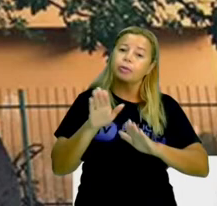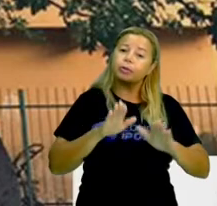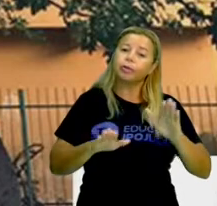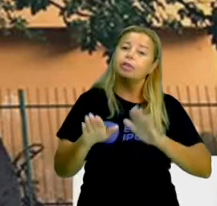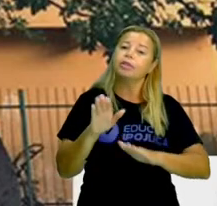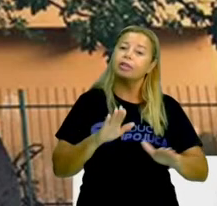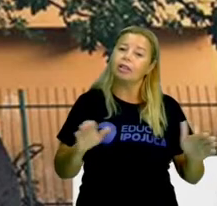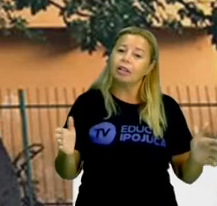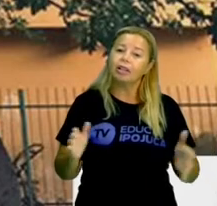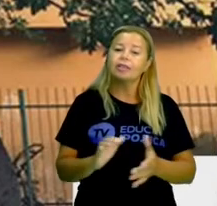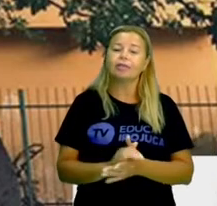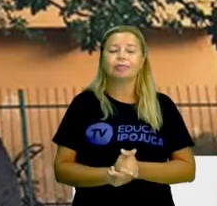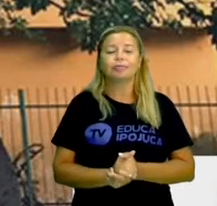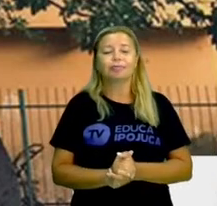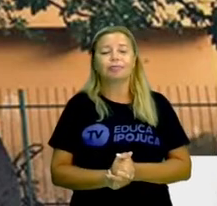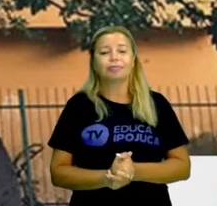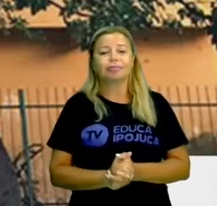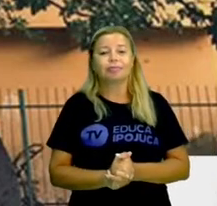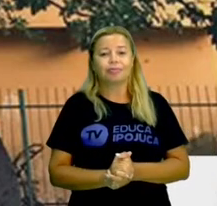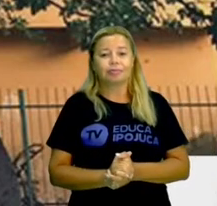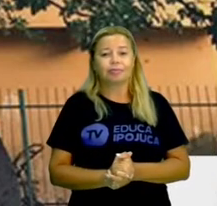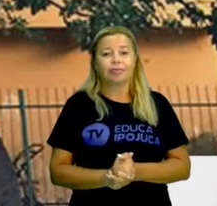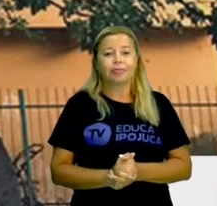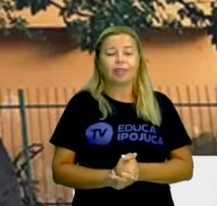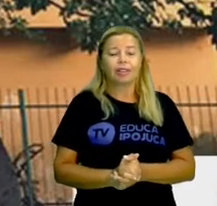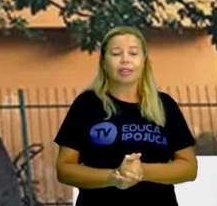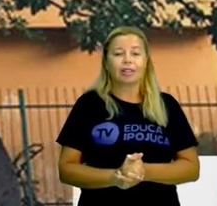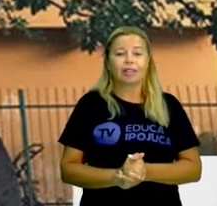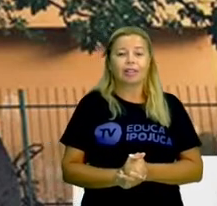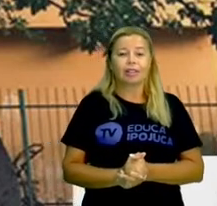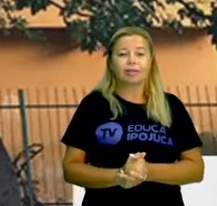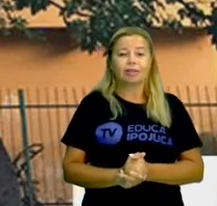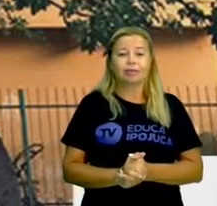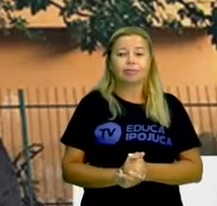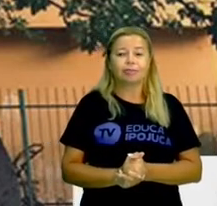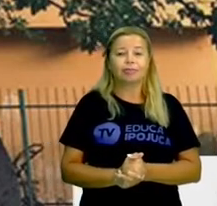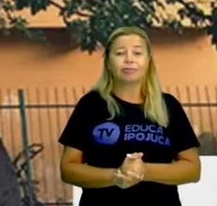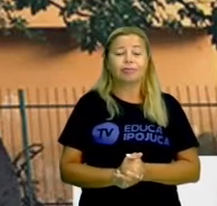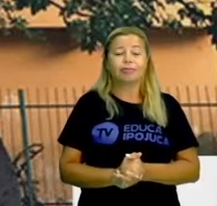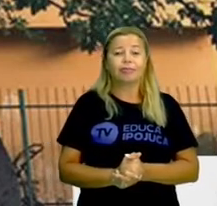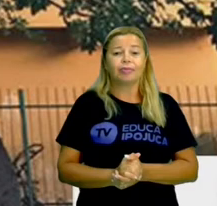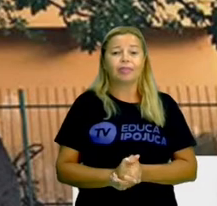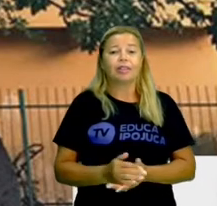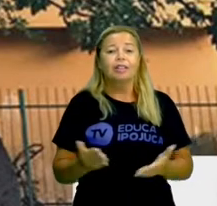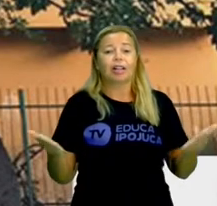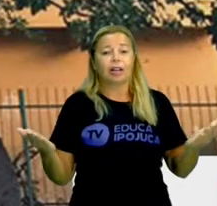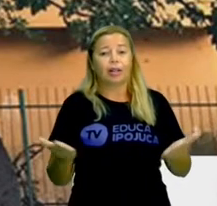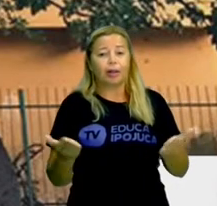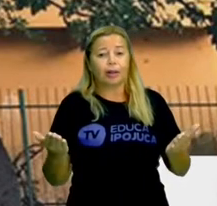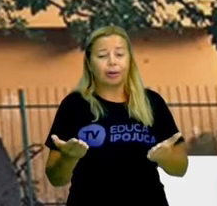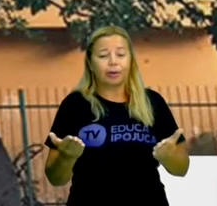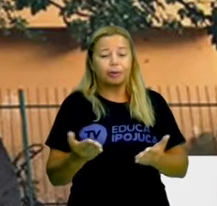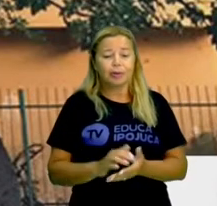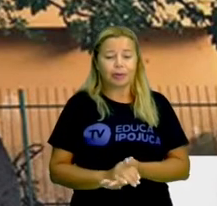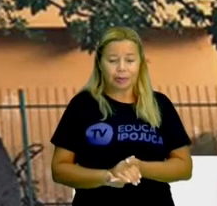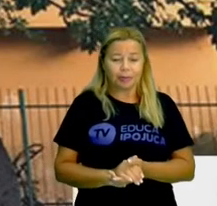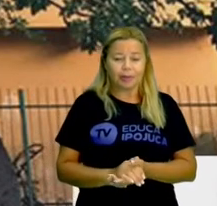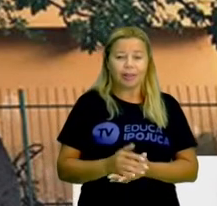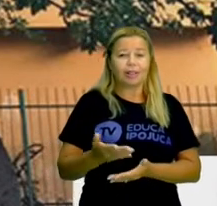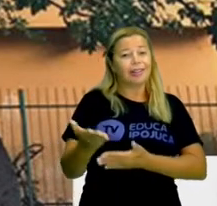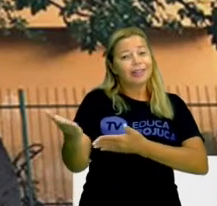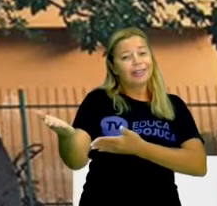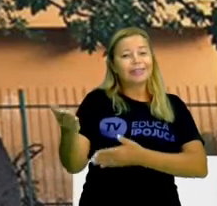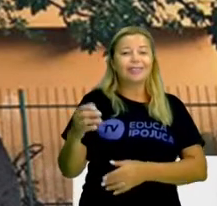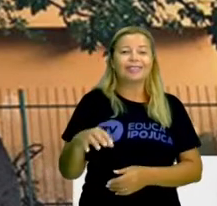Para manter o mundo vivo. E eu vou trazer, é, ainda com a imagem do Baobá, de